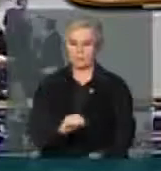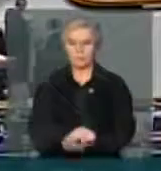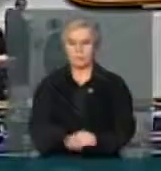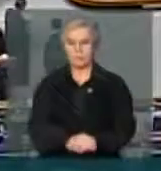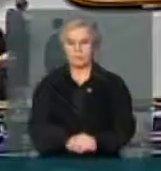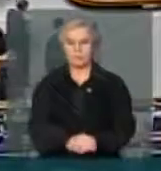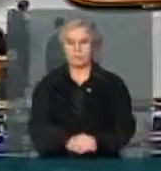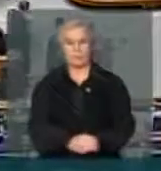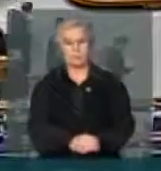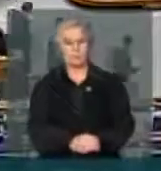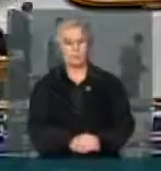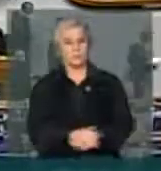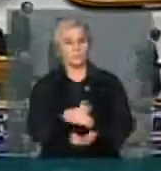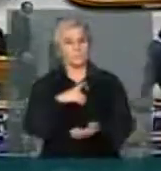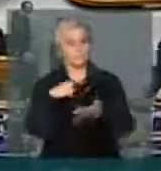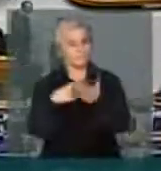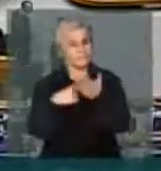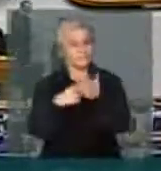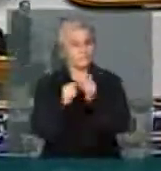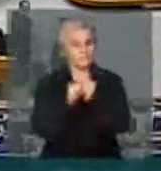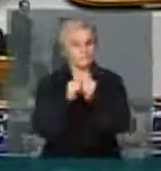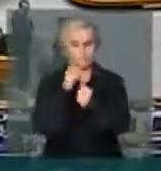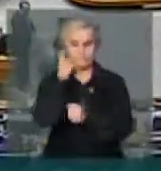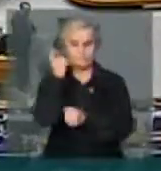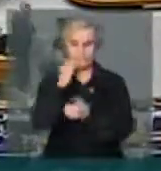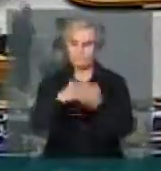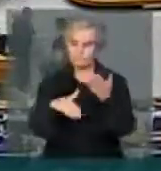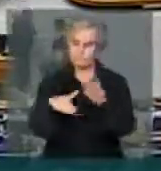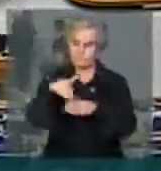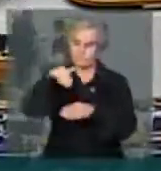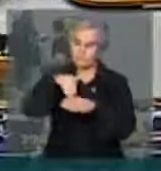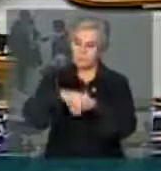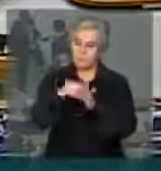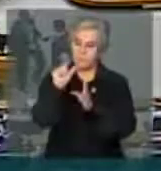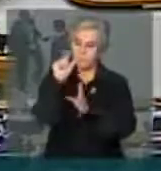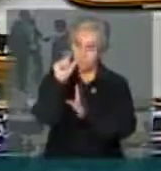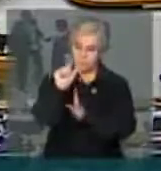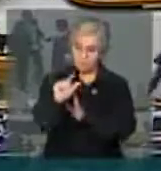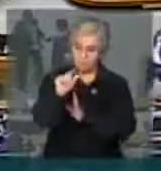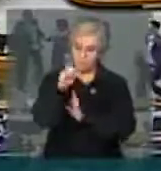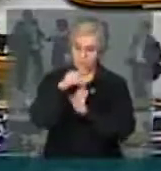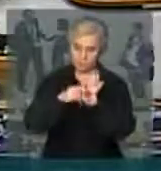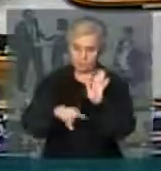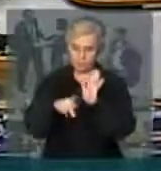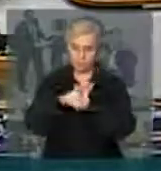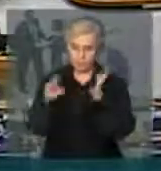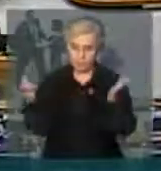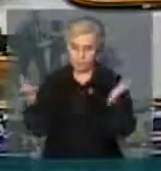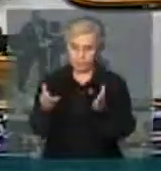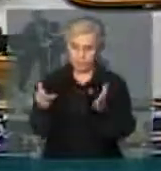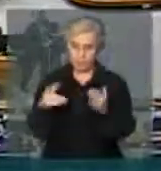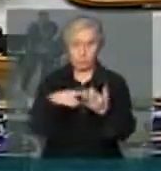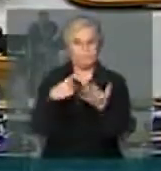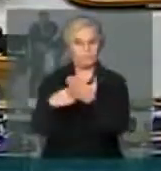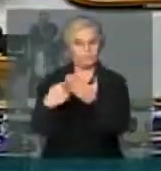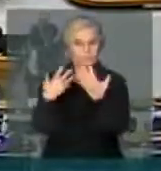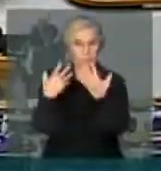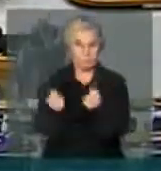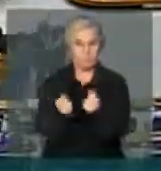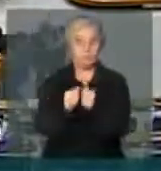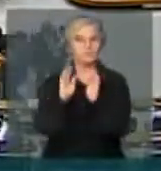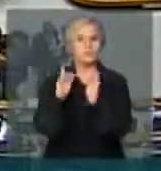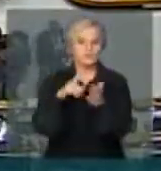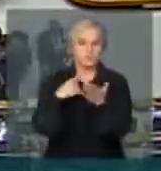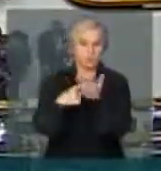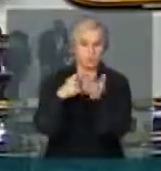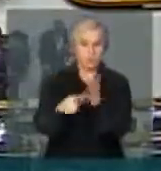Antônio Carlos Silva, um acordo para que os deputados possam votar parte da medida provisória ainda hoje. O acordo foi aceito, evidentemente já havia